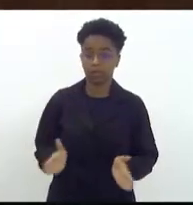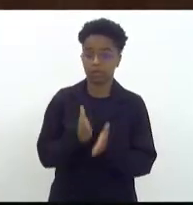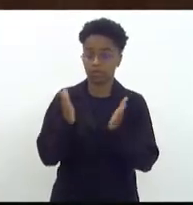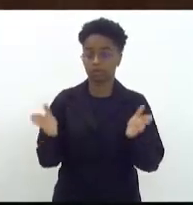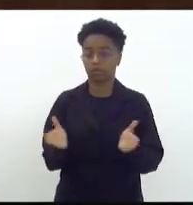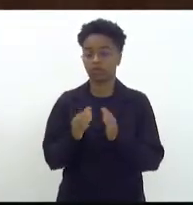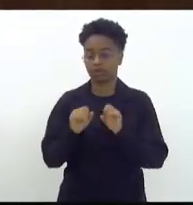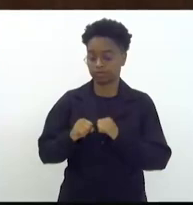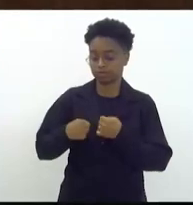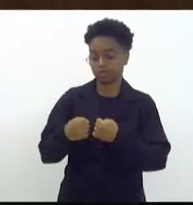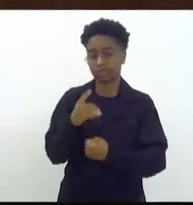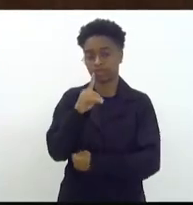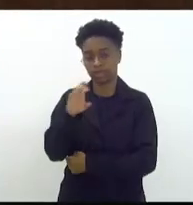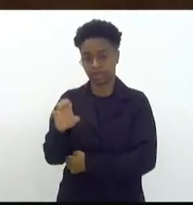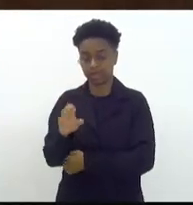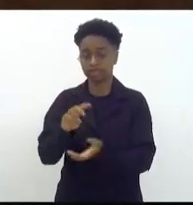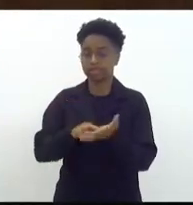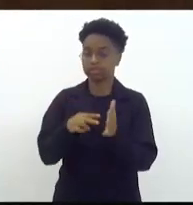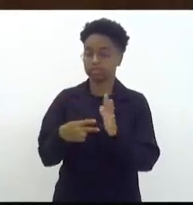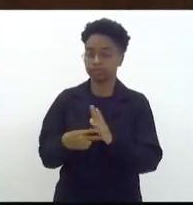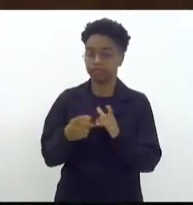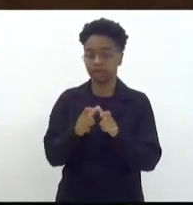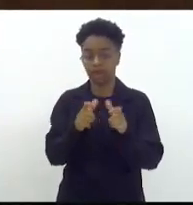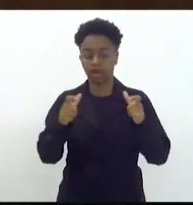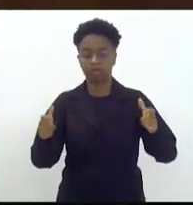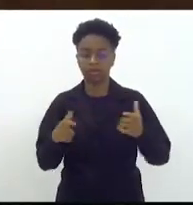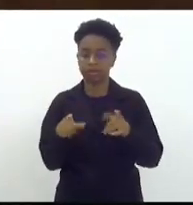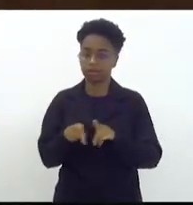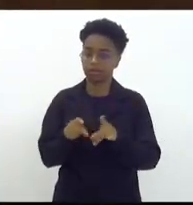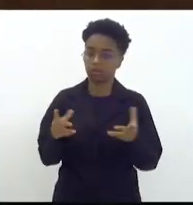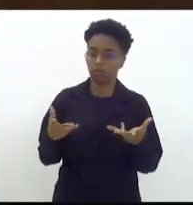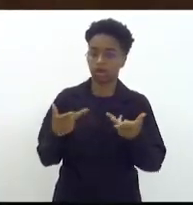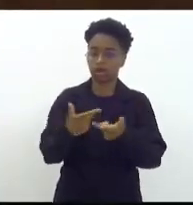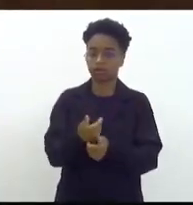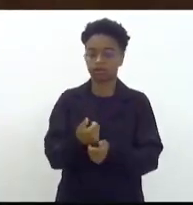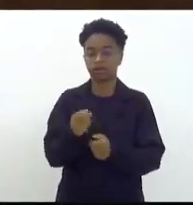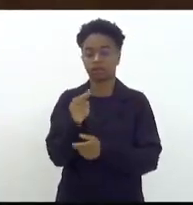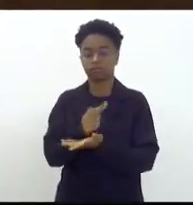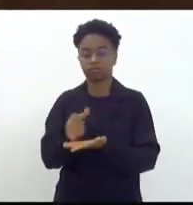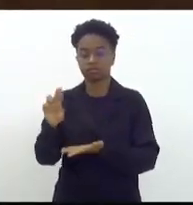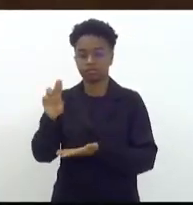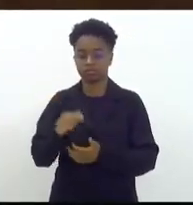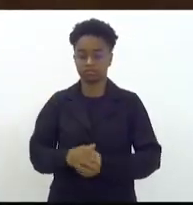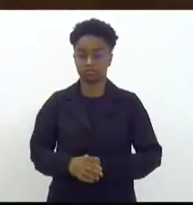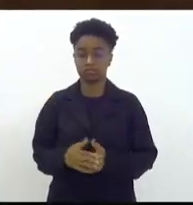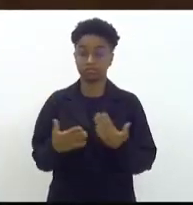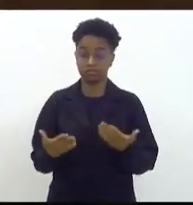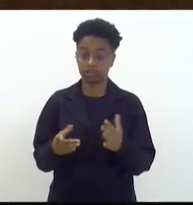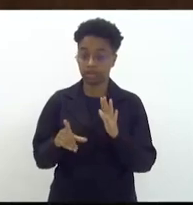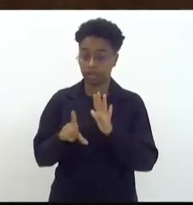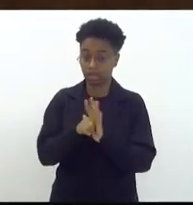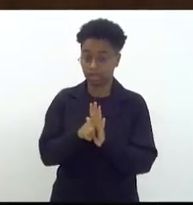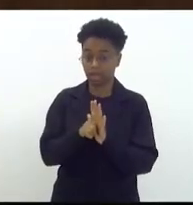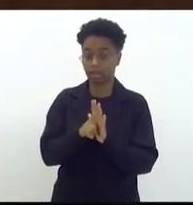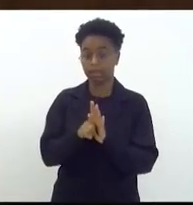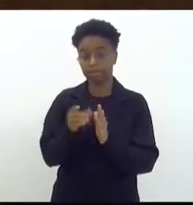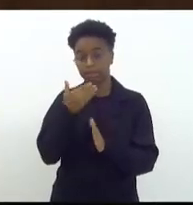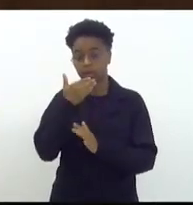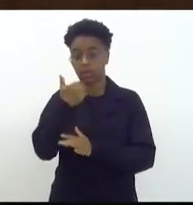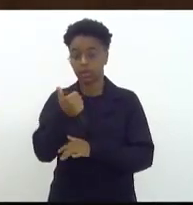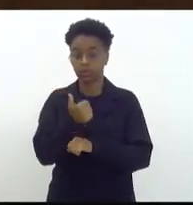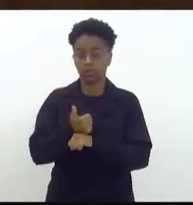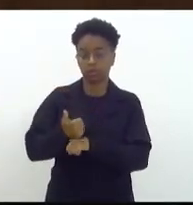dedicação exclusiva é ampliar e qualificar o tripé da universidade. essa lei aperfeiçoou a carreira